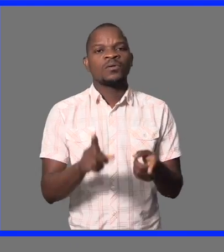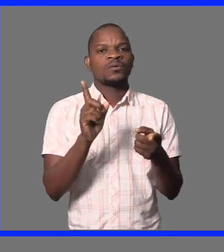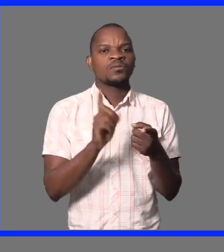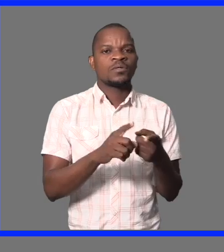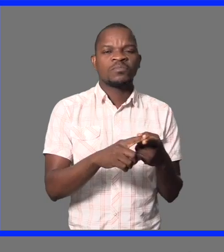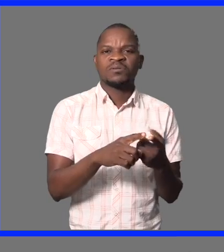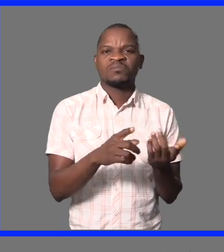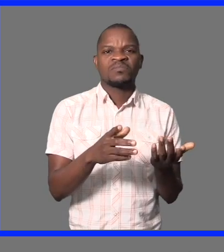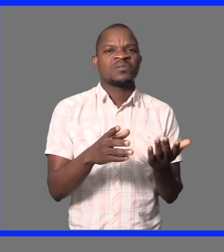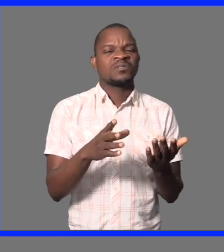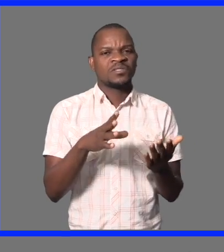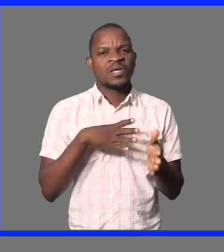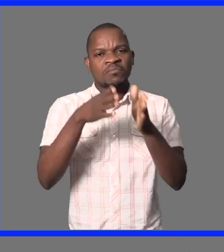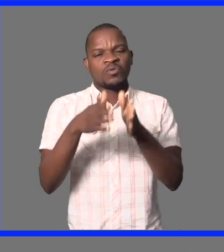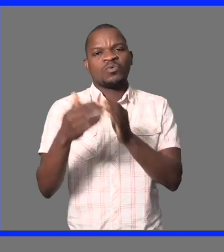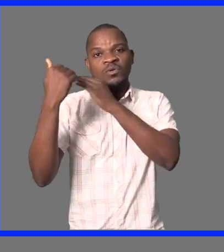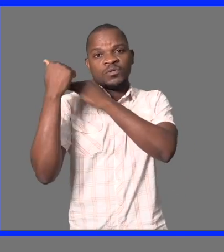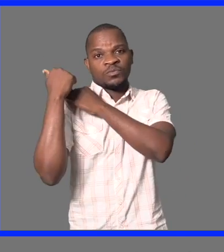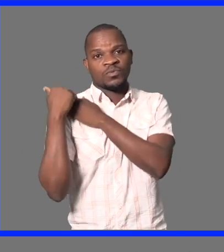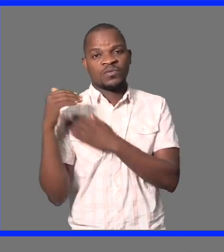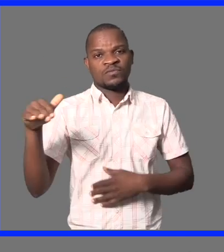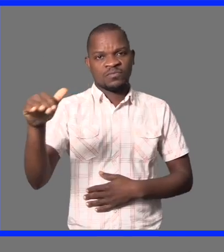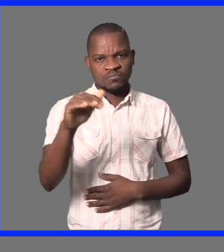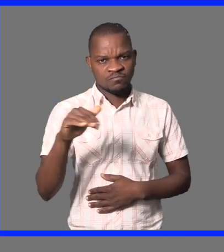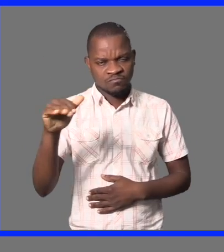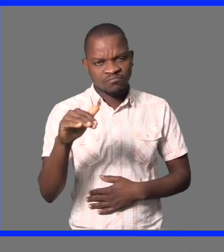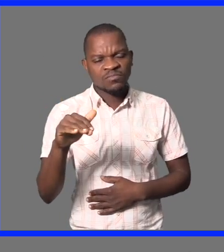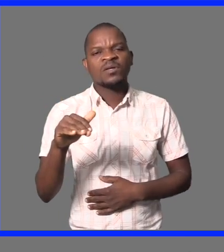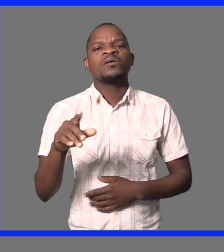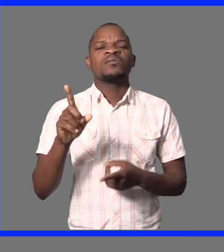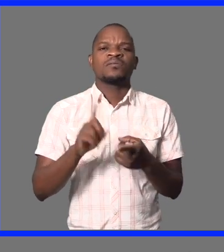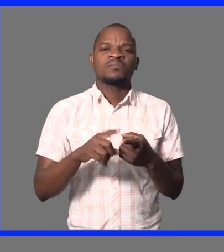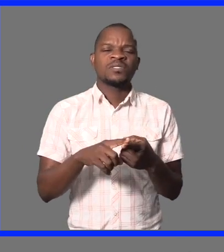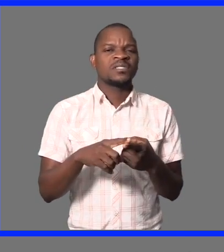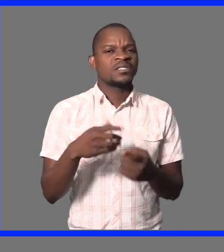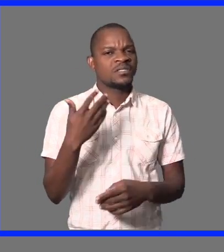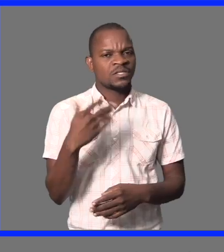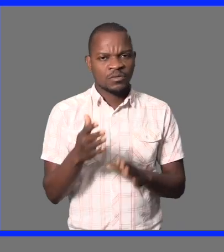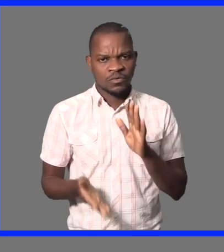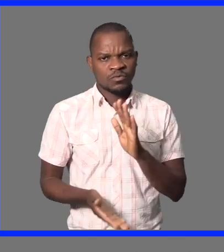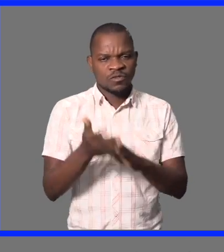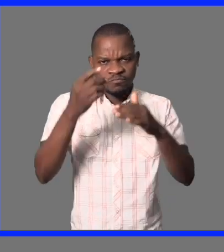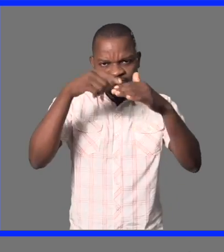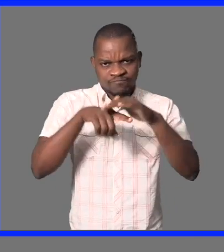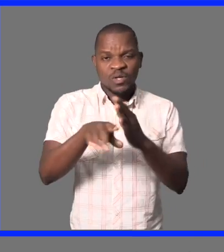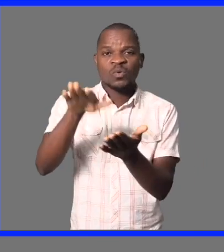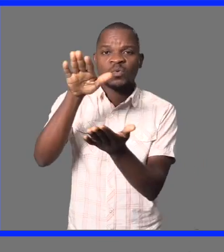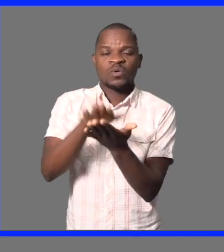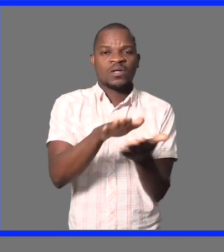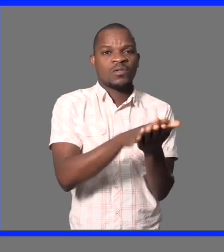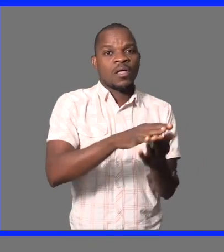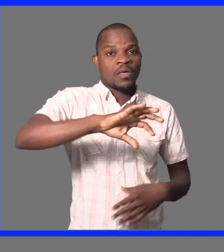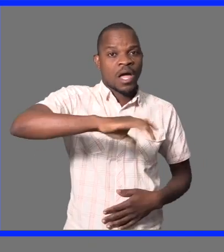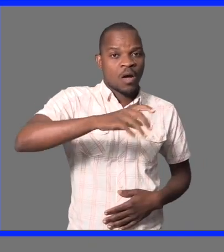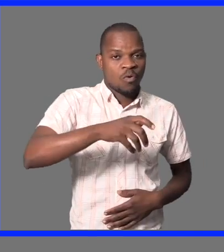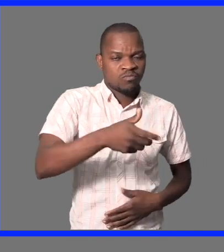pusemos os nossos agentes, os nossos rôgulos, os nossos líderes comunitários a ir de